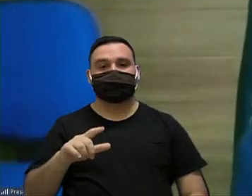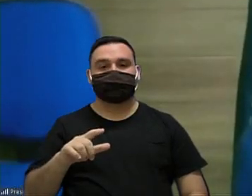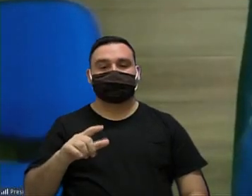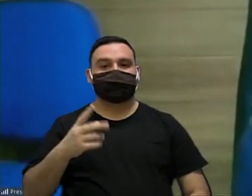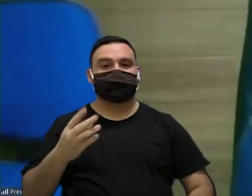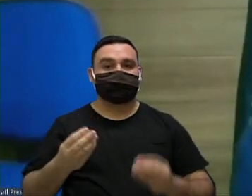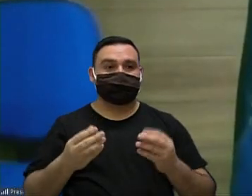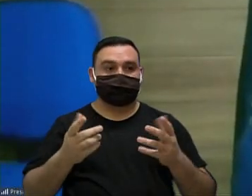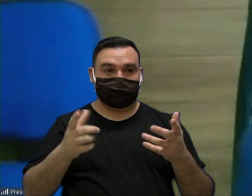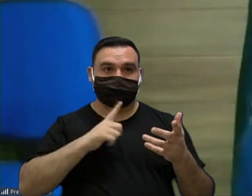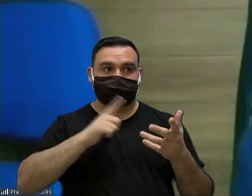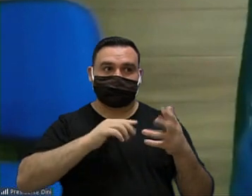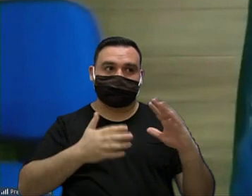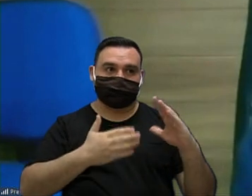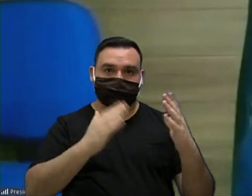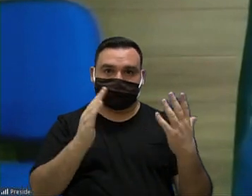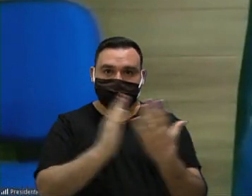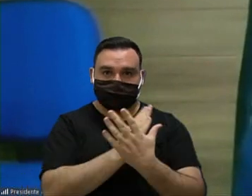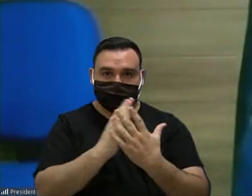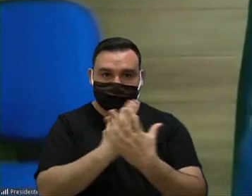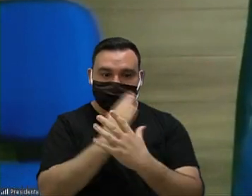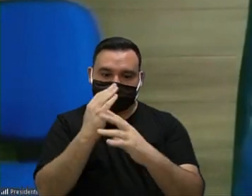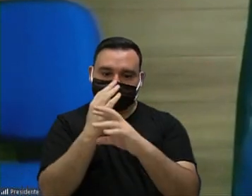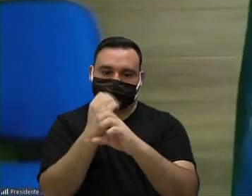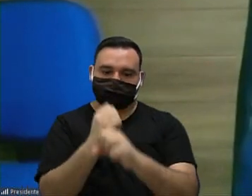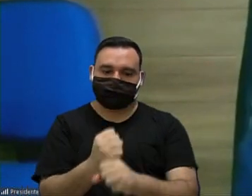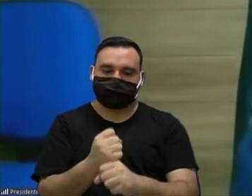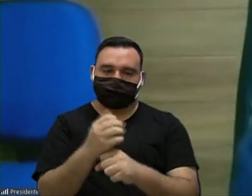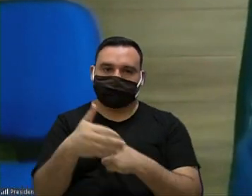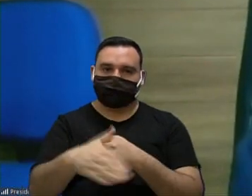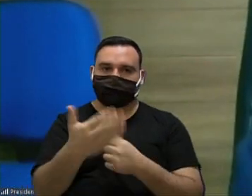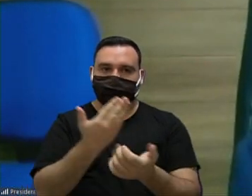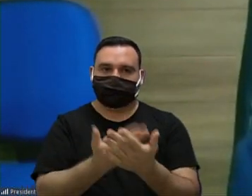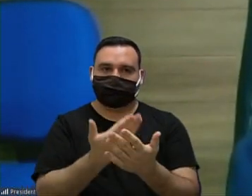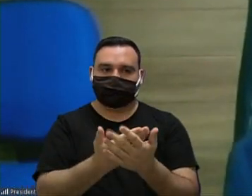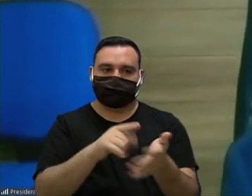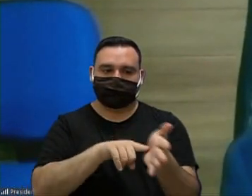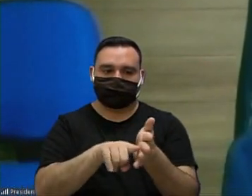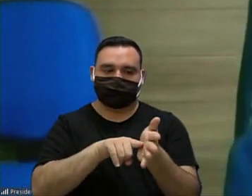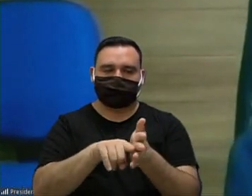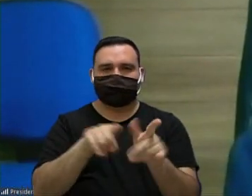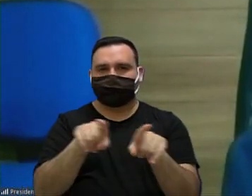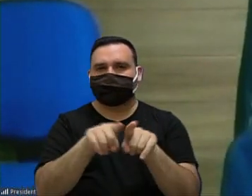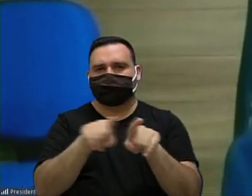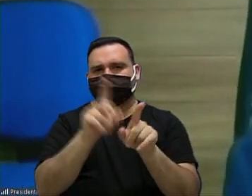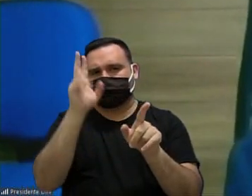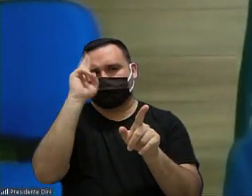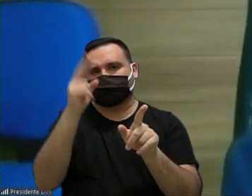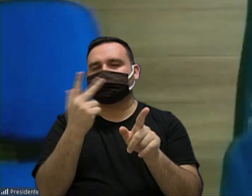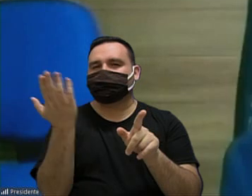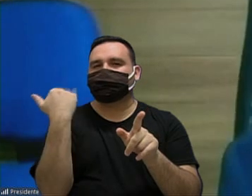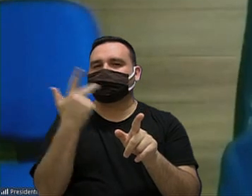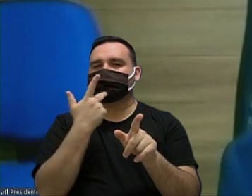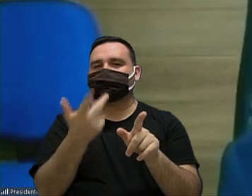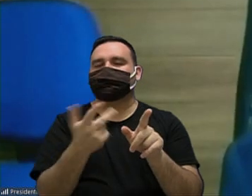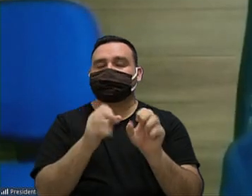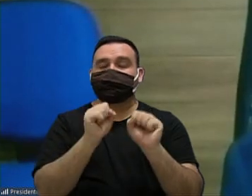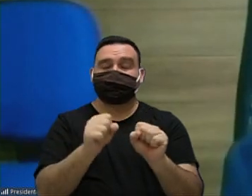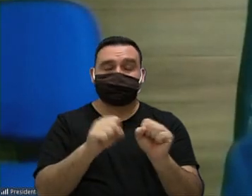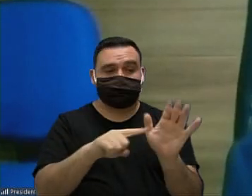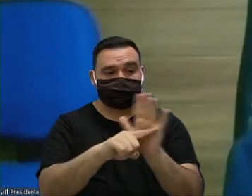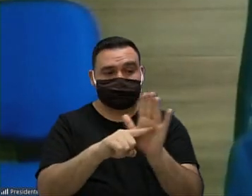como existe alguns dados pra serem levantados e o senhor mesmo comentou que pode ser